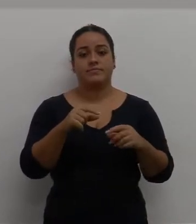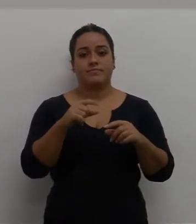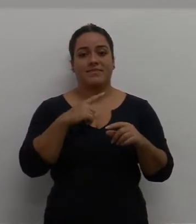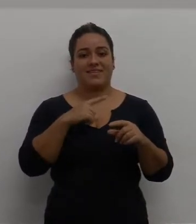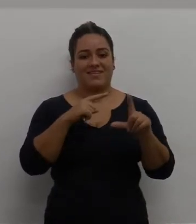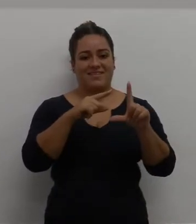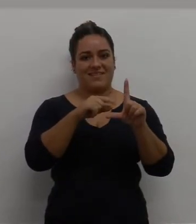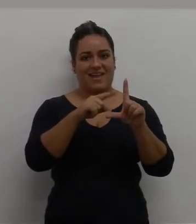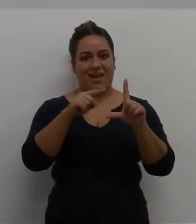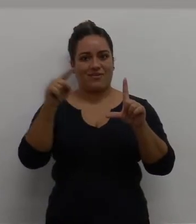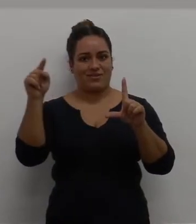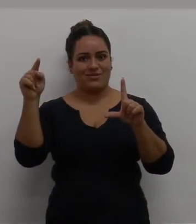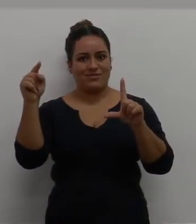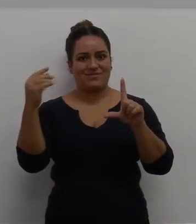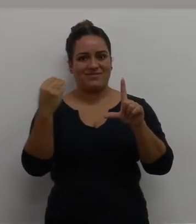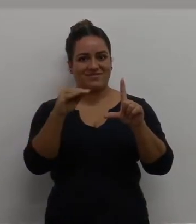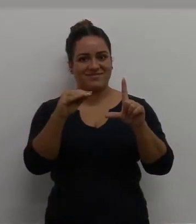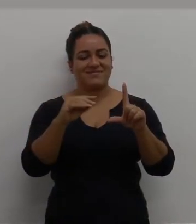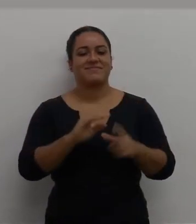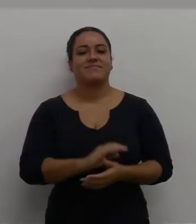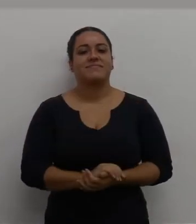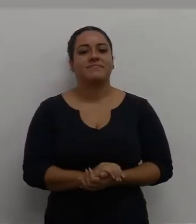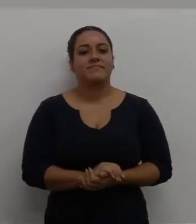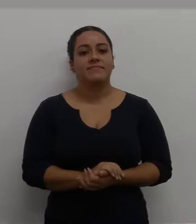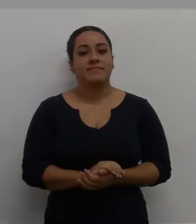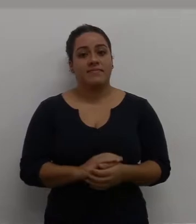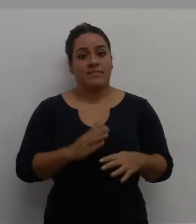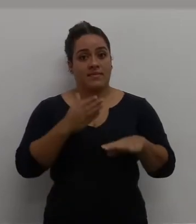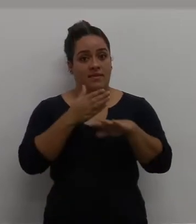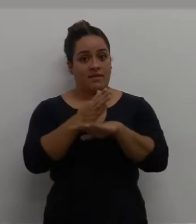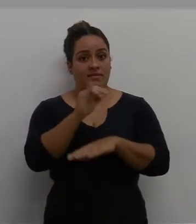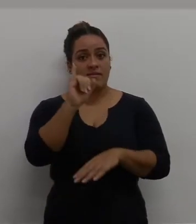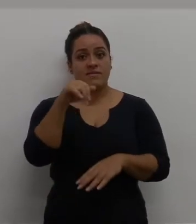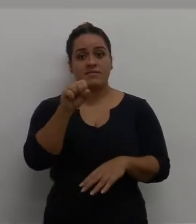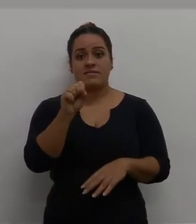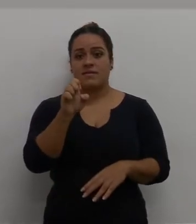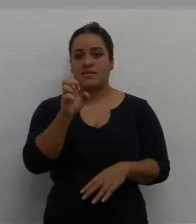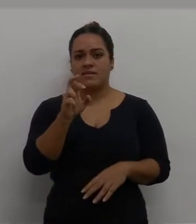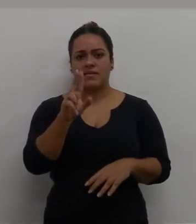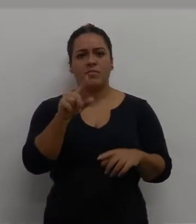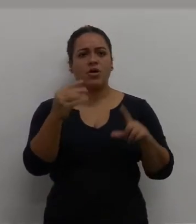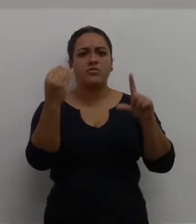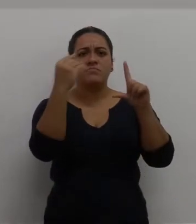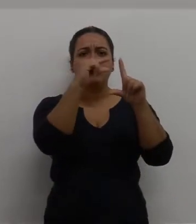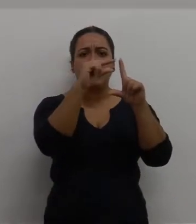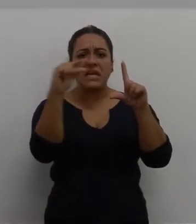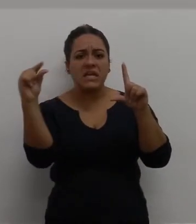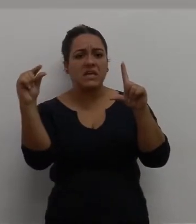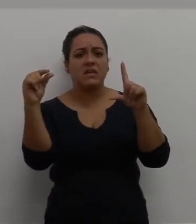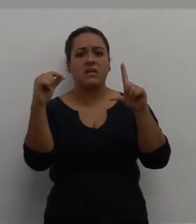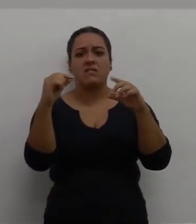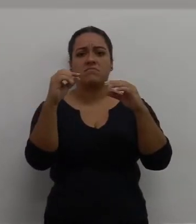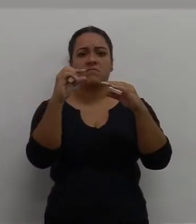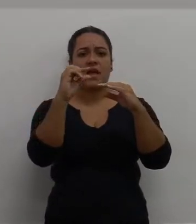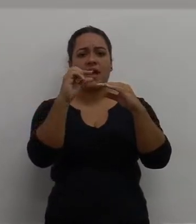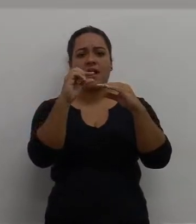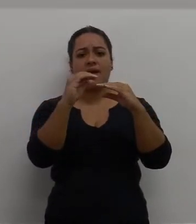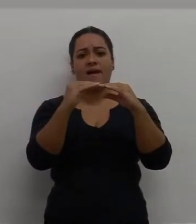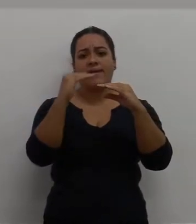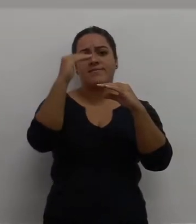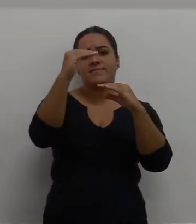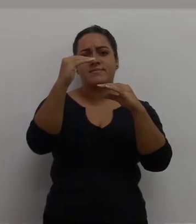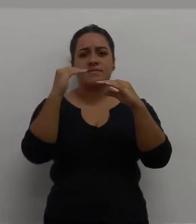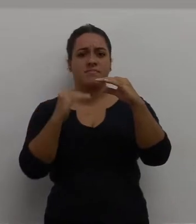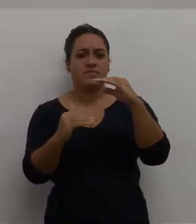recurso chamado gráfico, ok? Vamos lá. Então, inserir, eu posso inserir uma linha na planilha, acima da